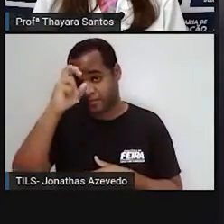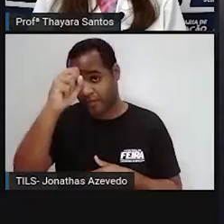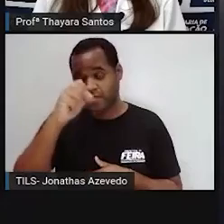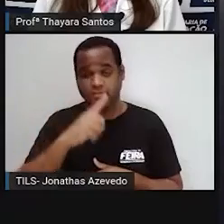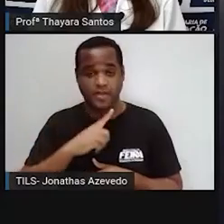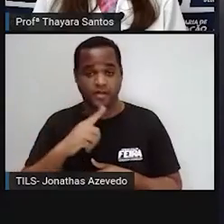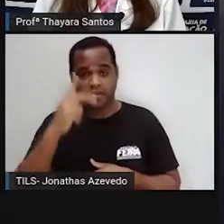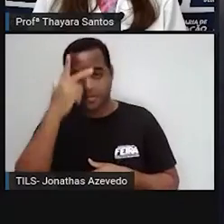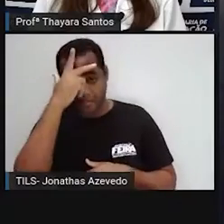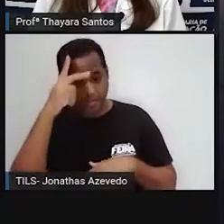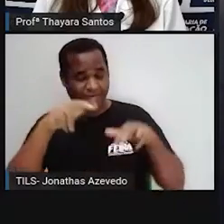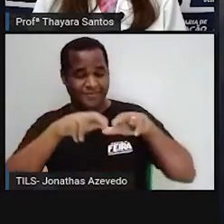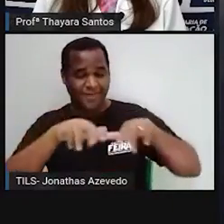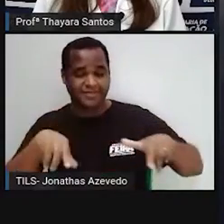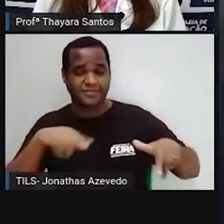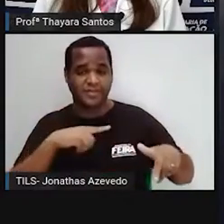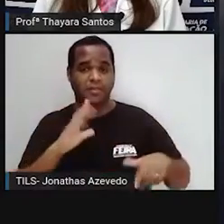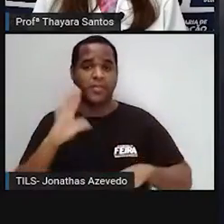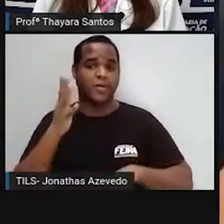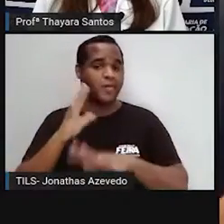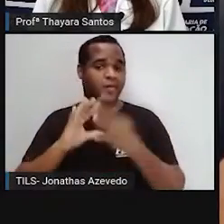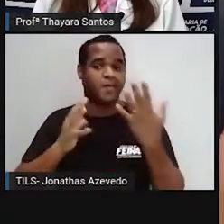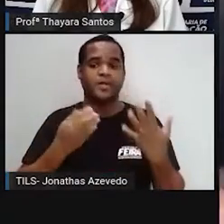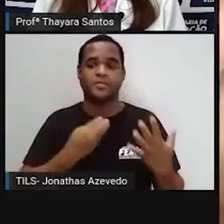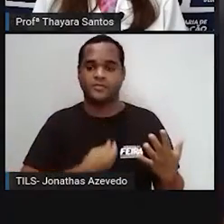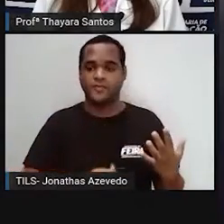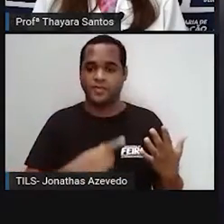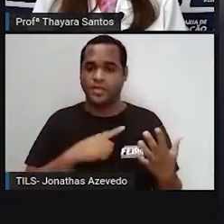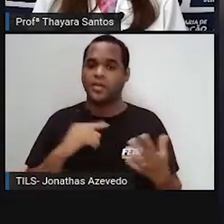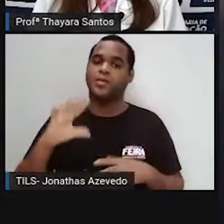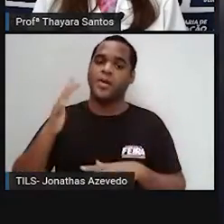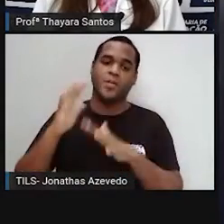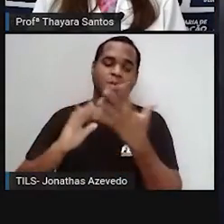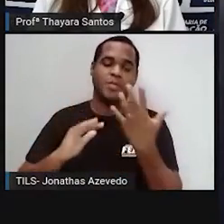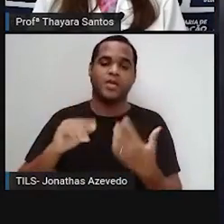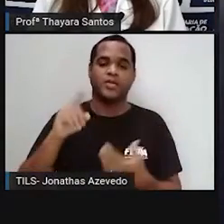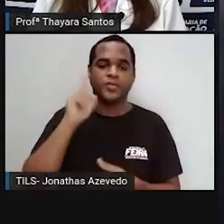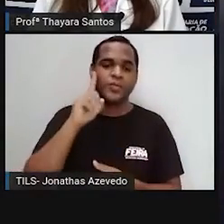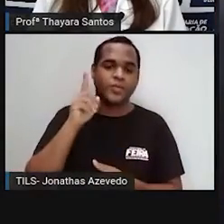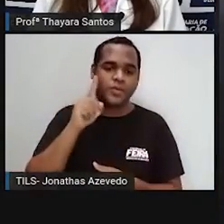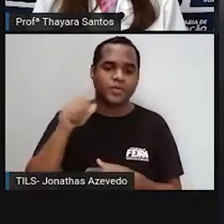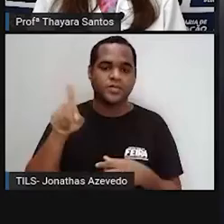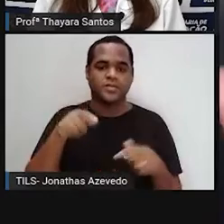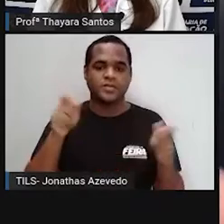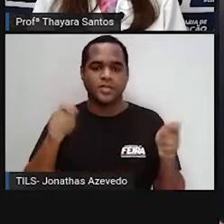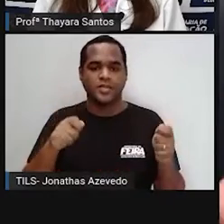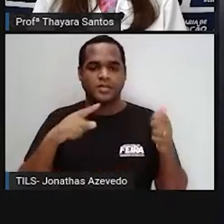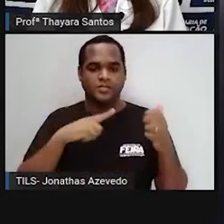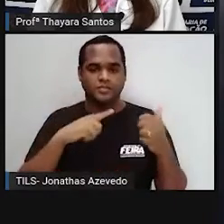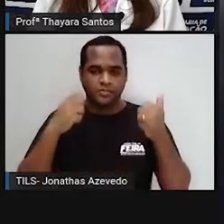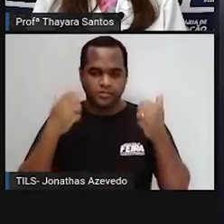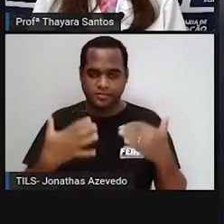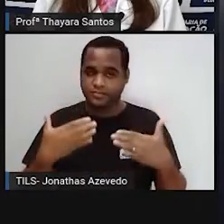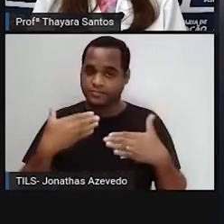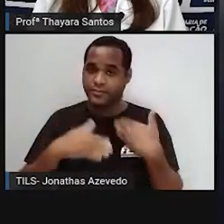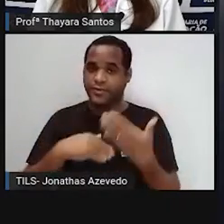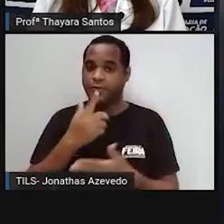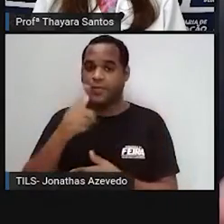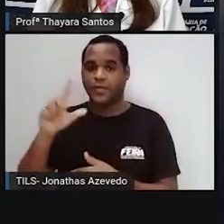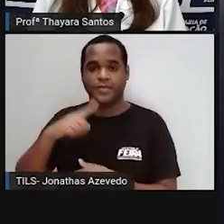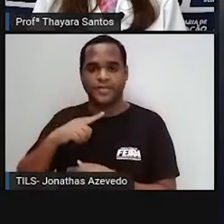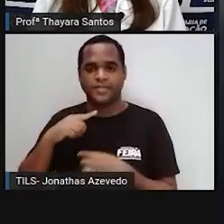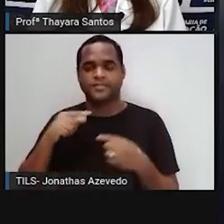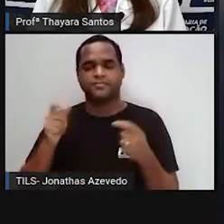as pessoas. Então, esses eventos extremos, eles impactam diretamente a gente. Mas, para além disso, gente tem outros